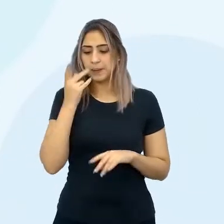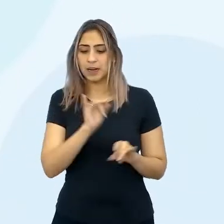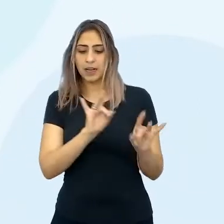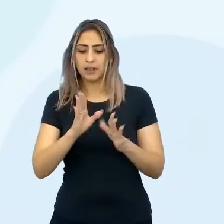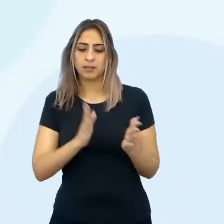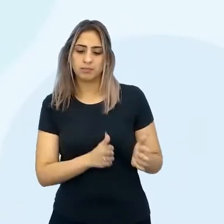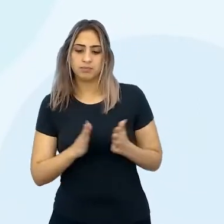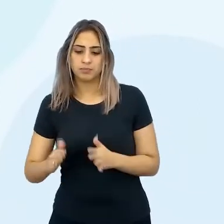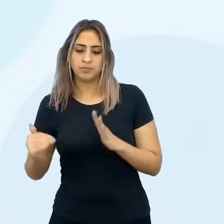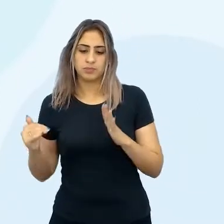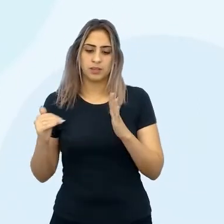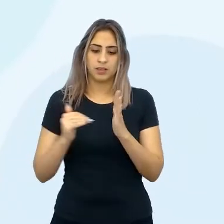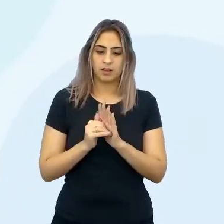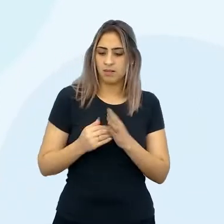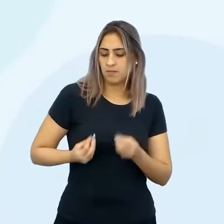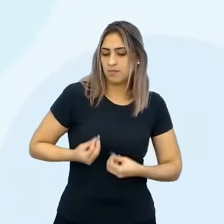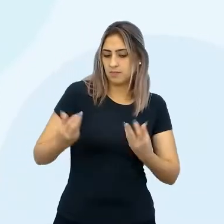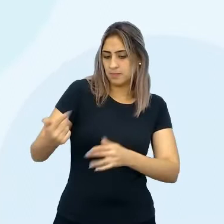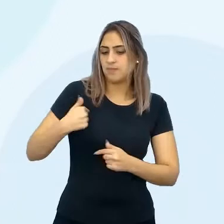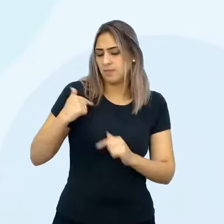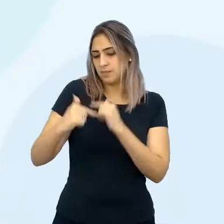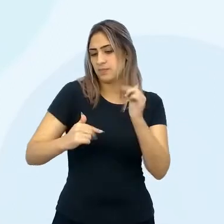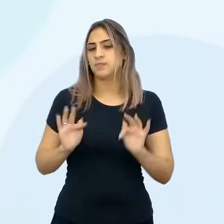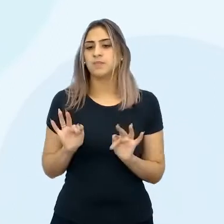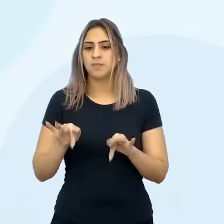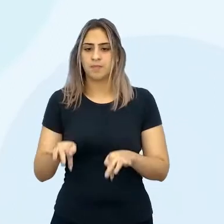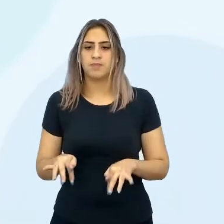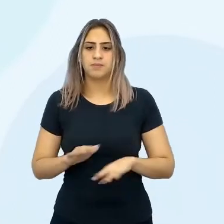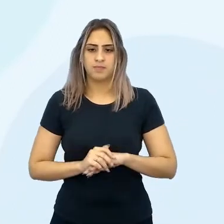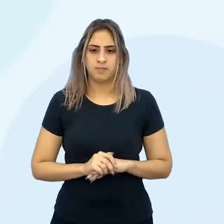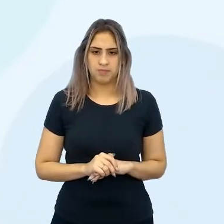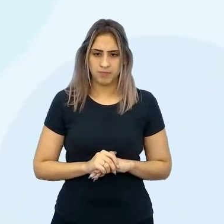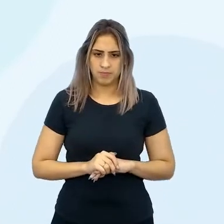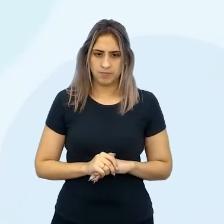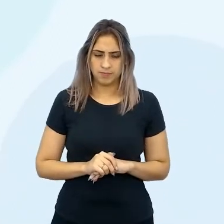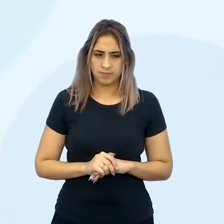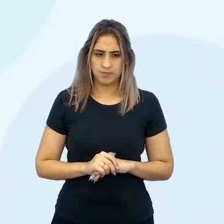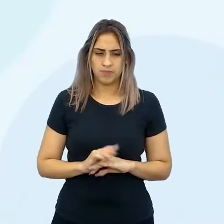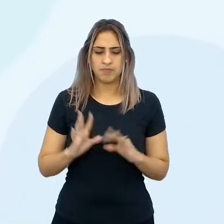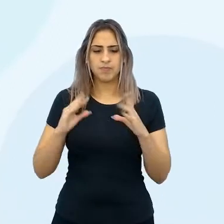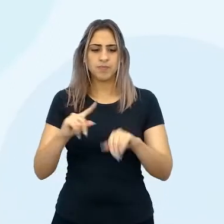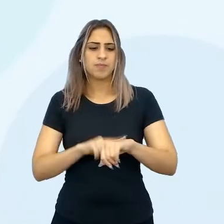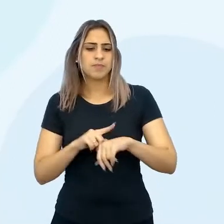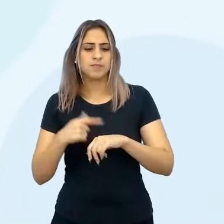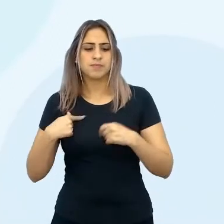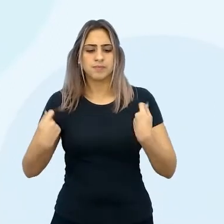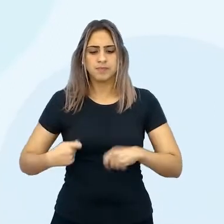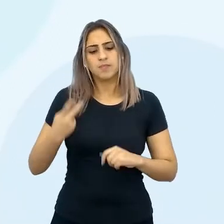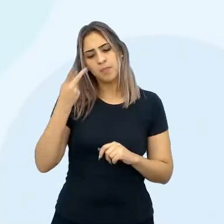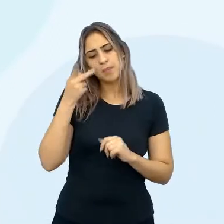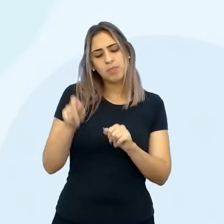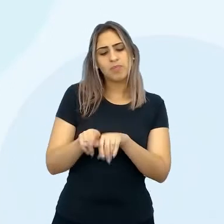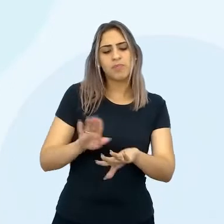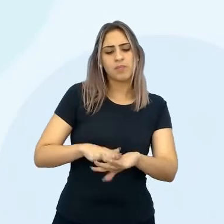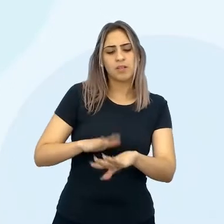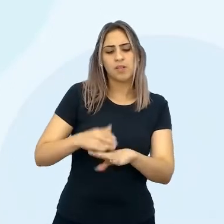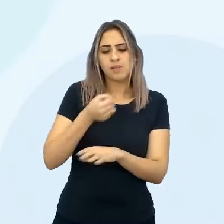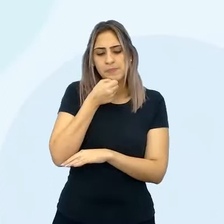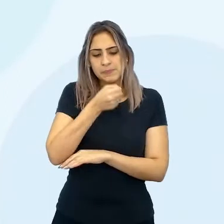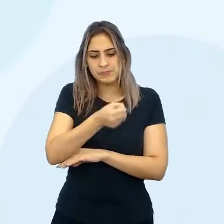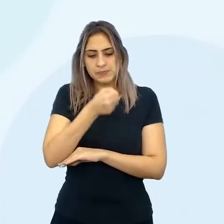etapa e até entregar o meu trabalho final. Então, quanto tempo eu preciso para fazer as